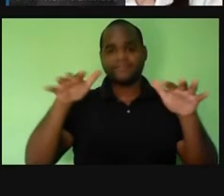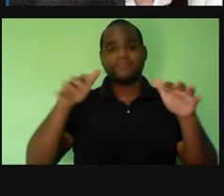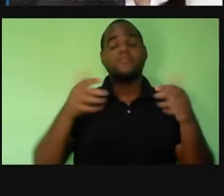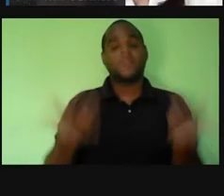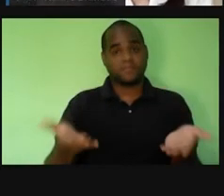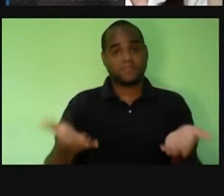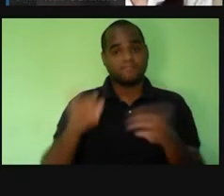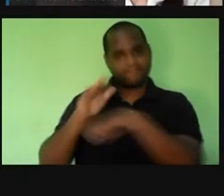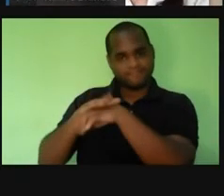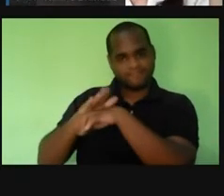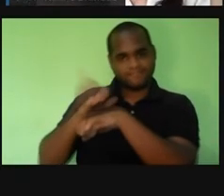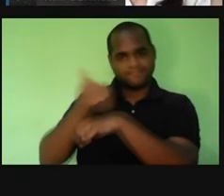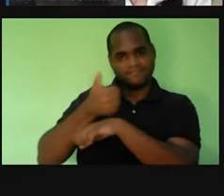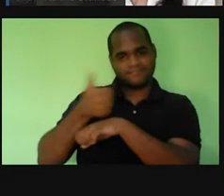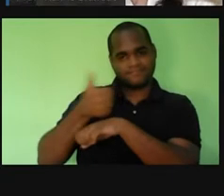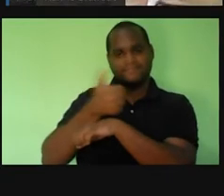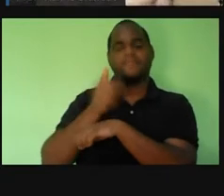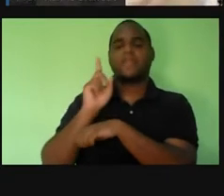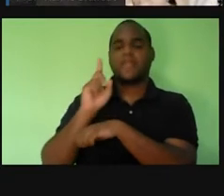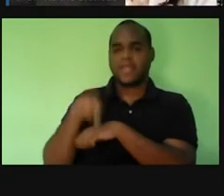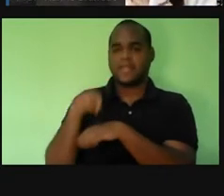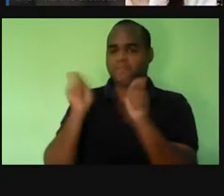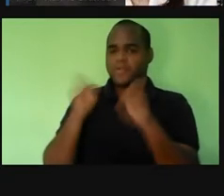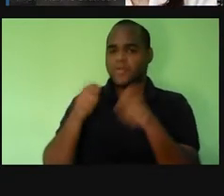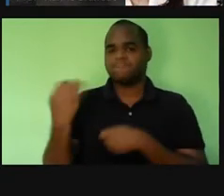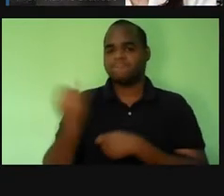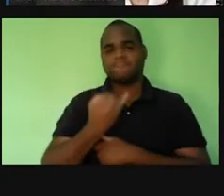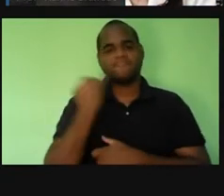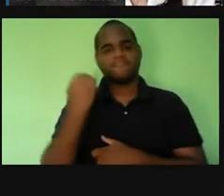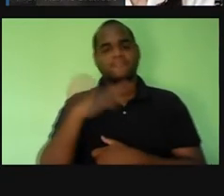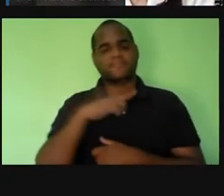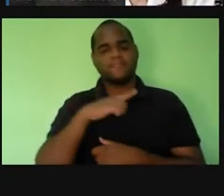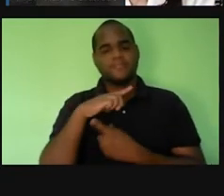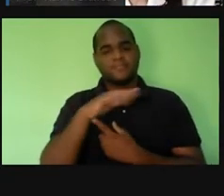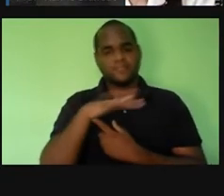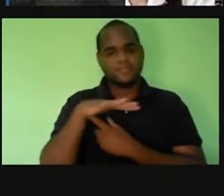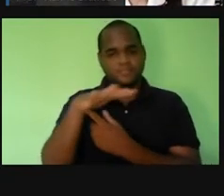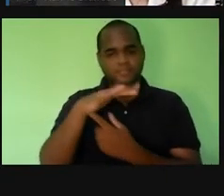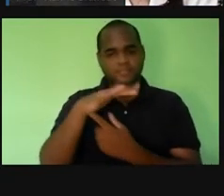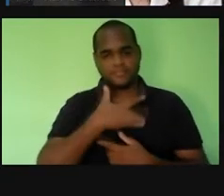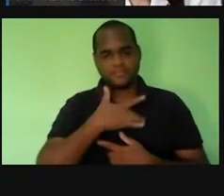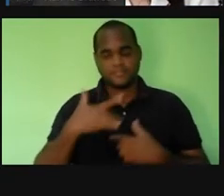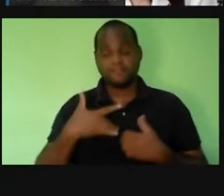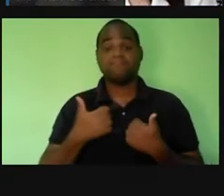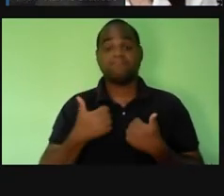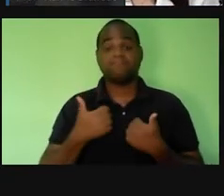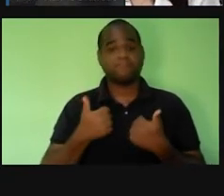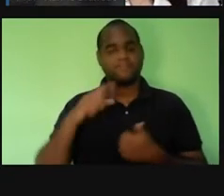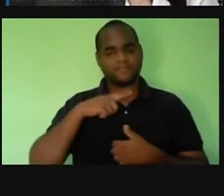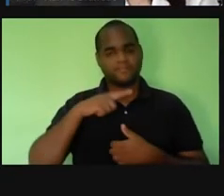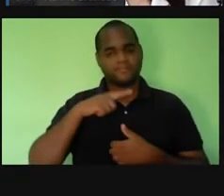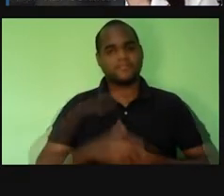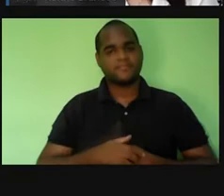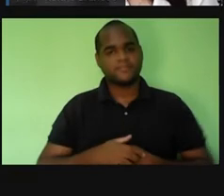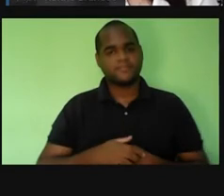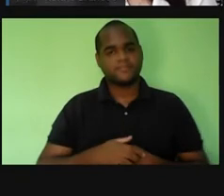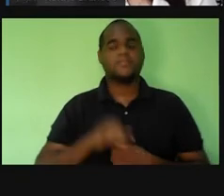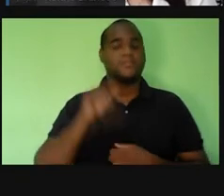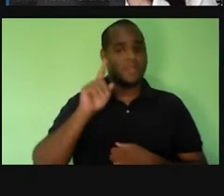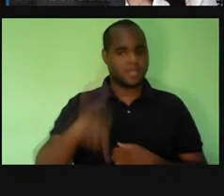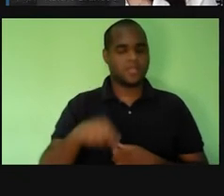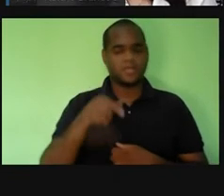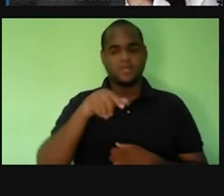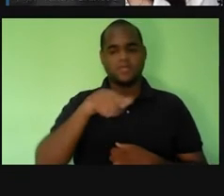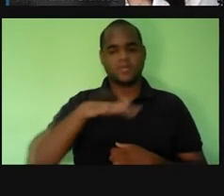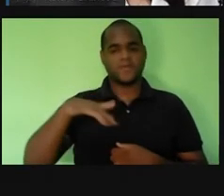sanitarista, ele é um profissional muito envolvido com as áreas da saúde, certo? Ele é um profissional da